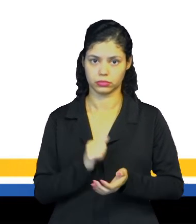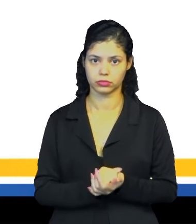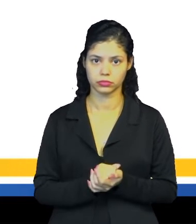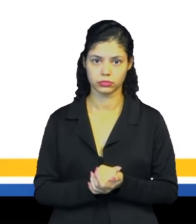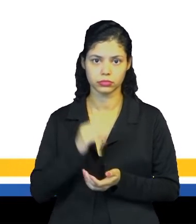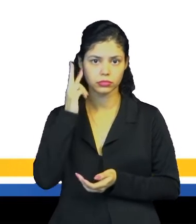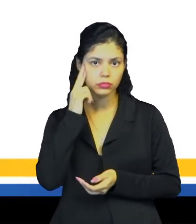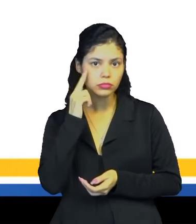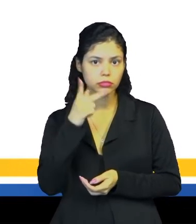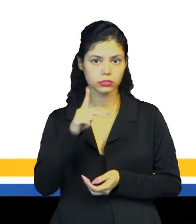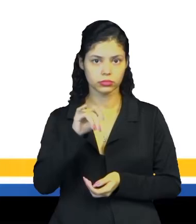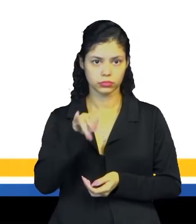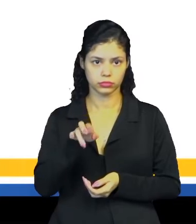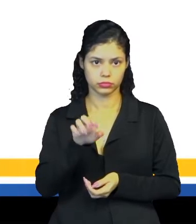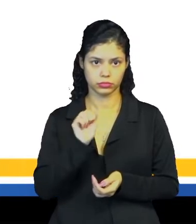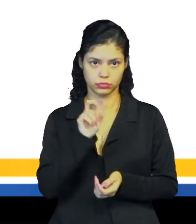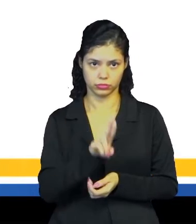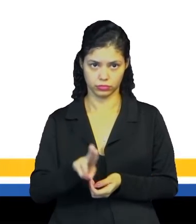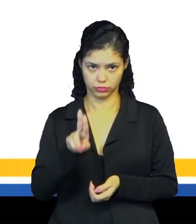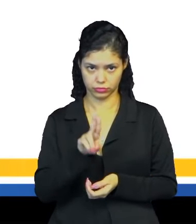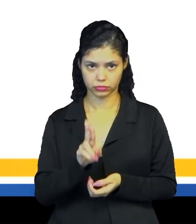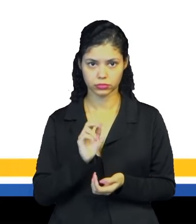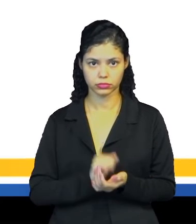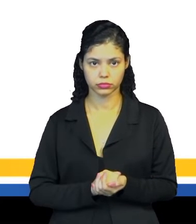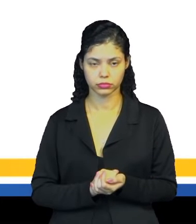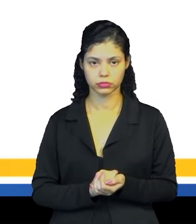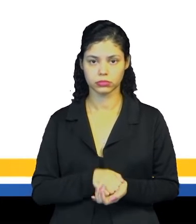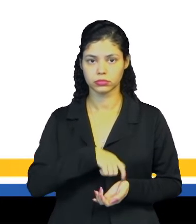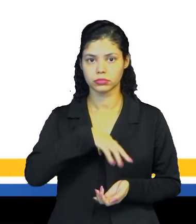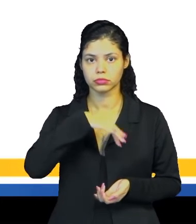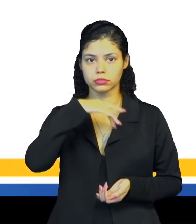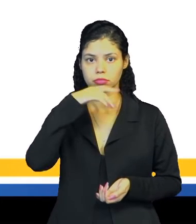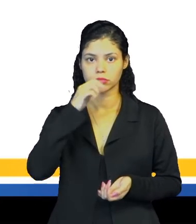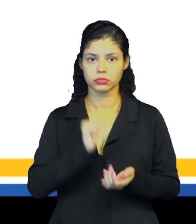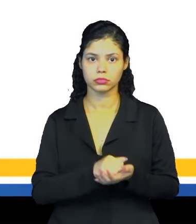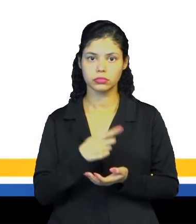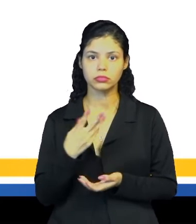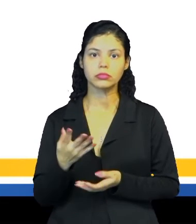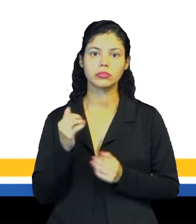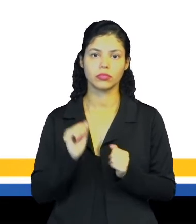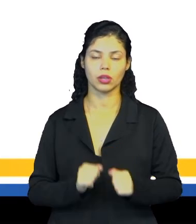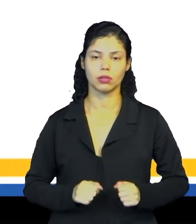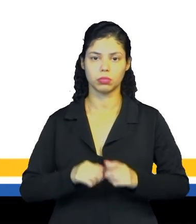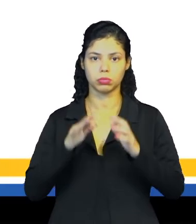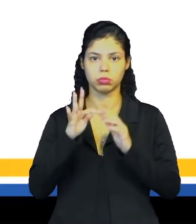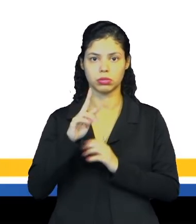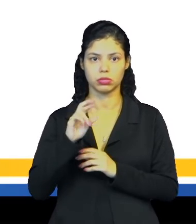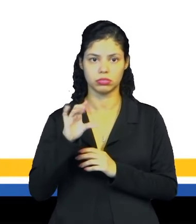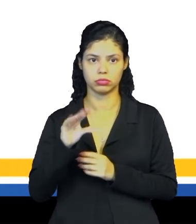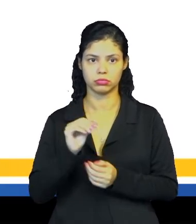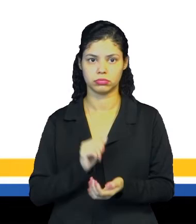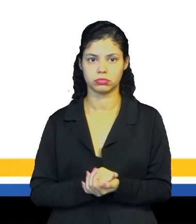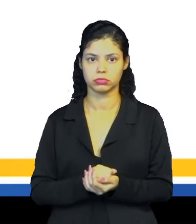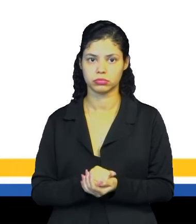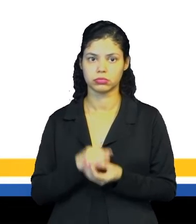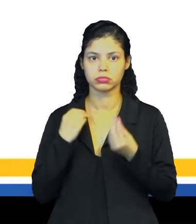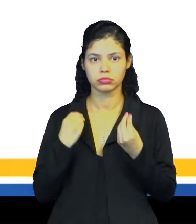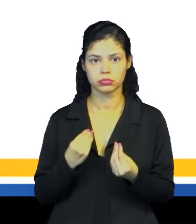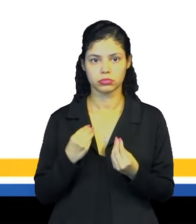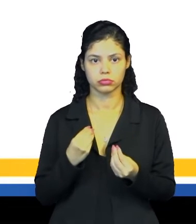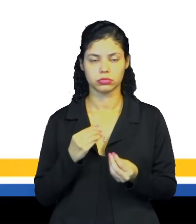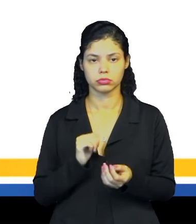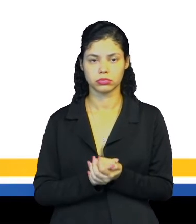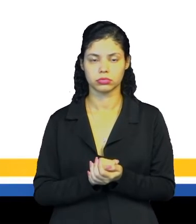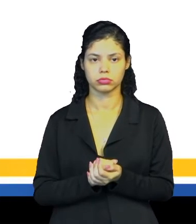dança. Era comum o pajé utilizar-se da inalação de grandes quantidades de fumaça, de tabaco, para que,